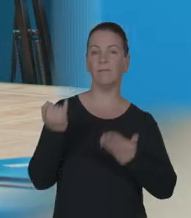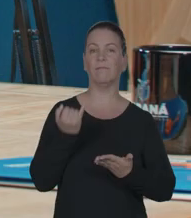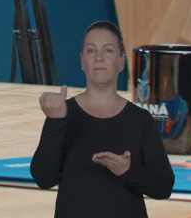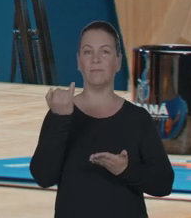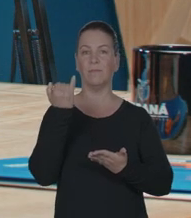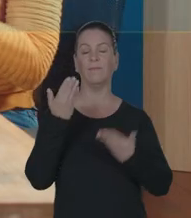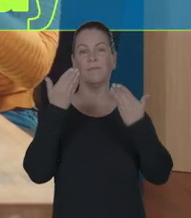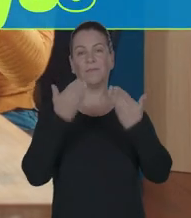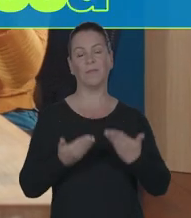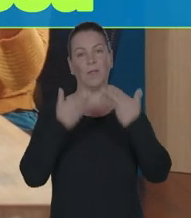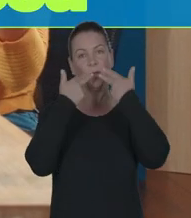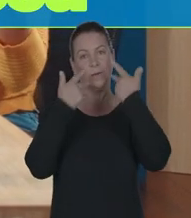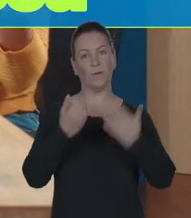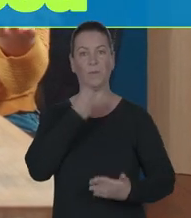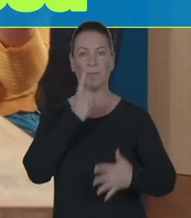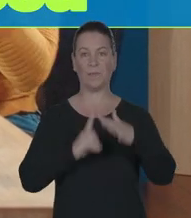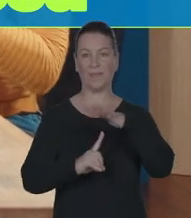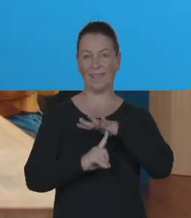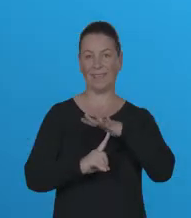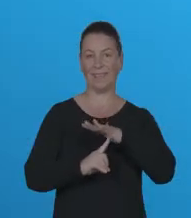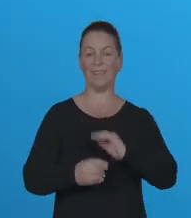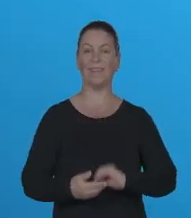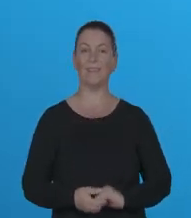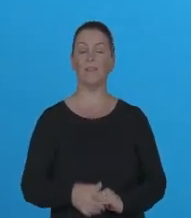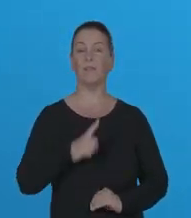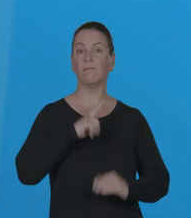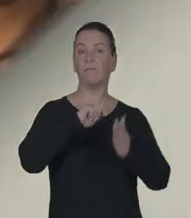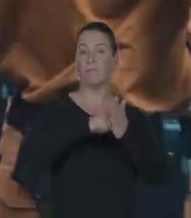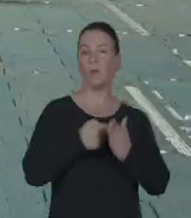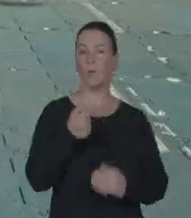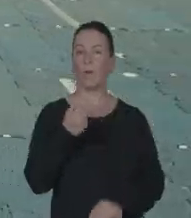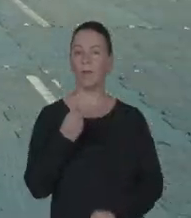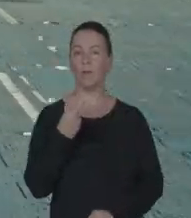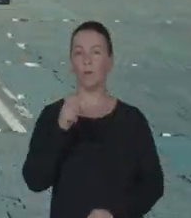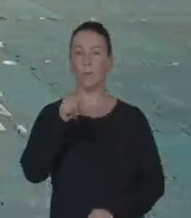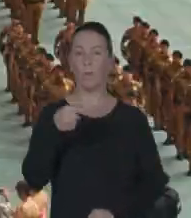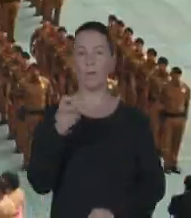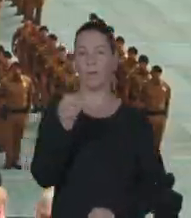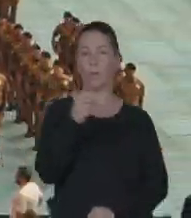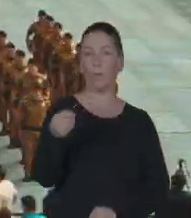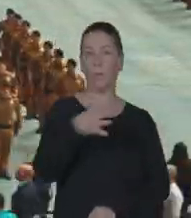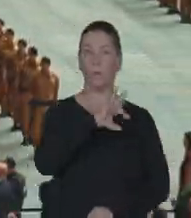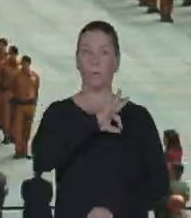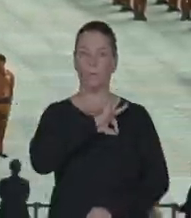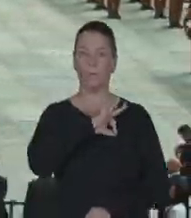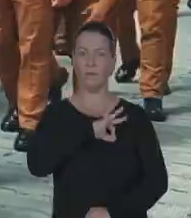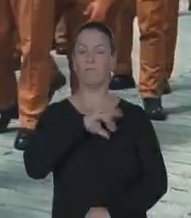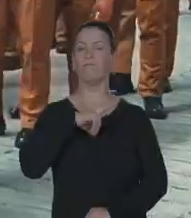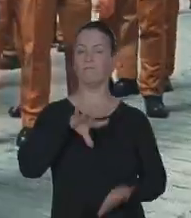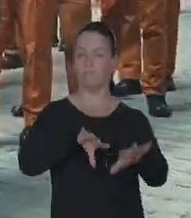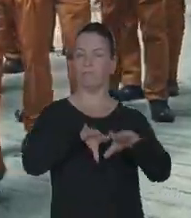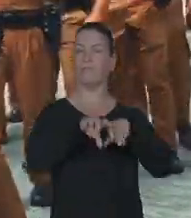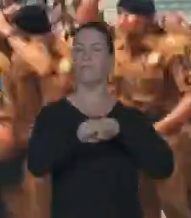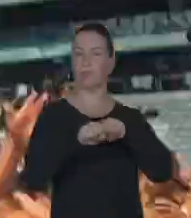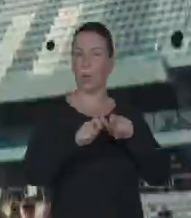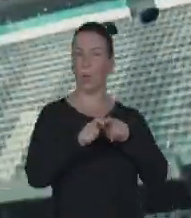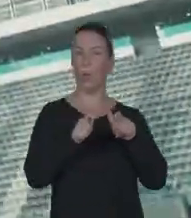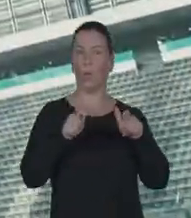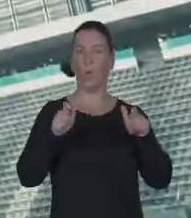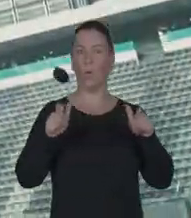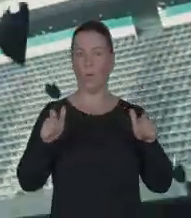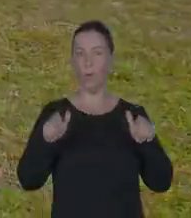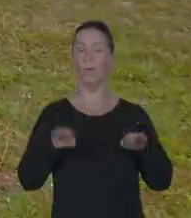Informações importantes é no Notícia Boa, Paraná. Foram contratados quase 2.500 novos policiais na maior formatura da